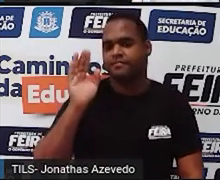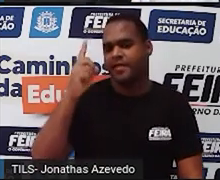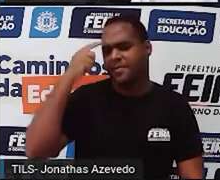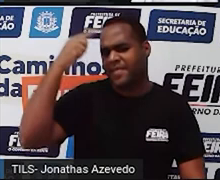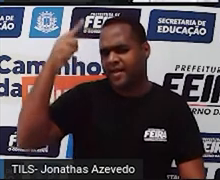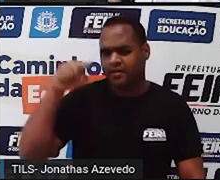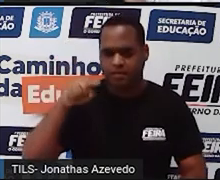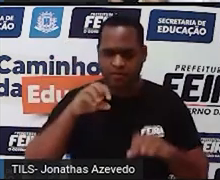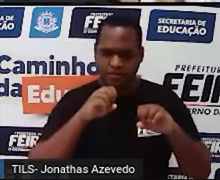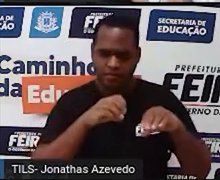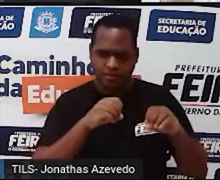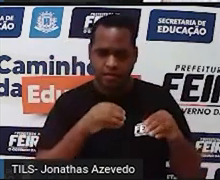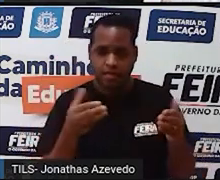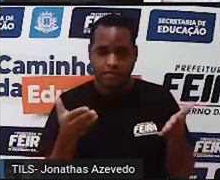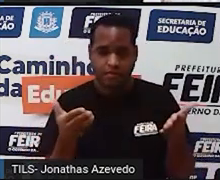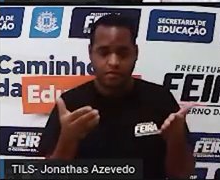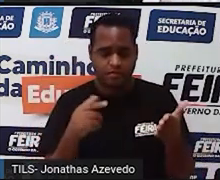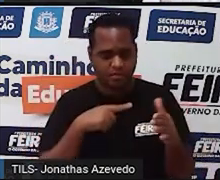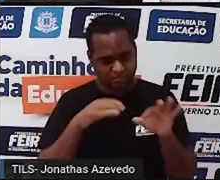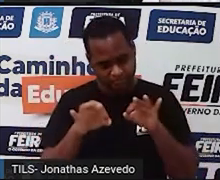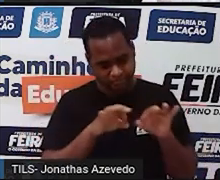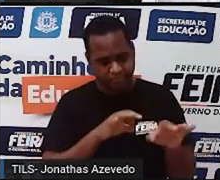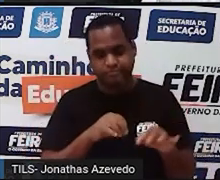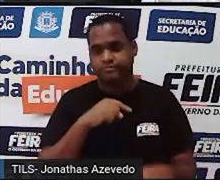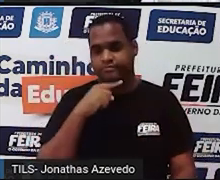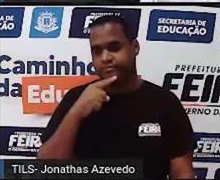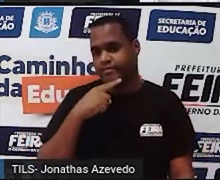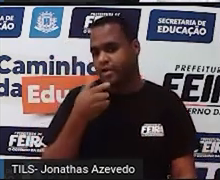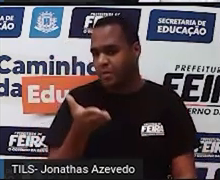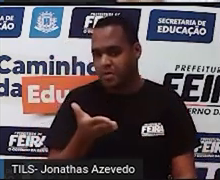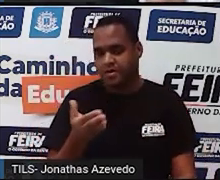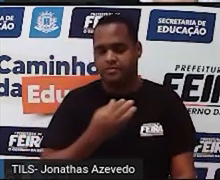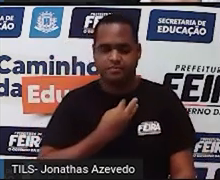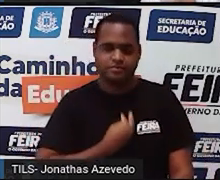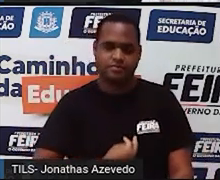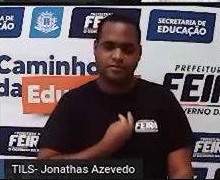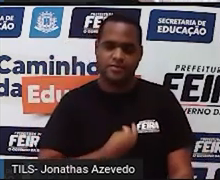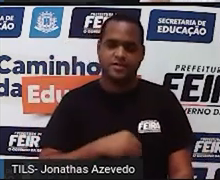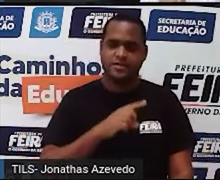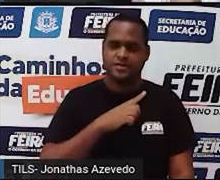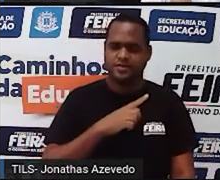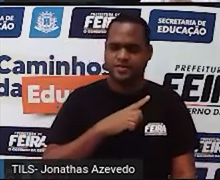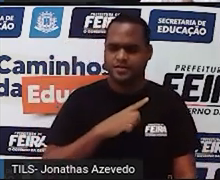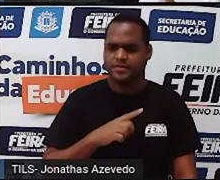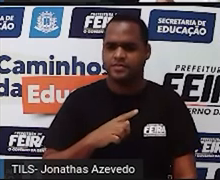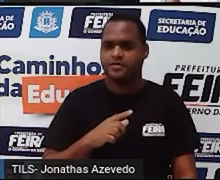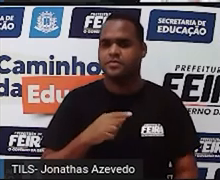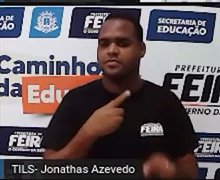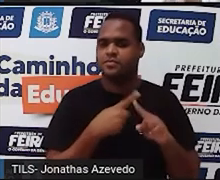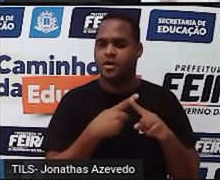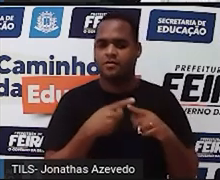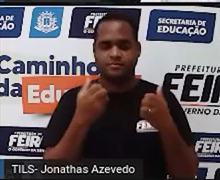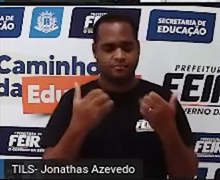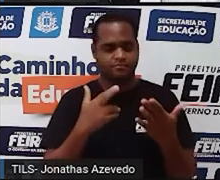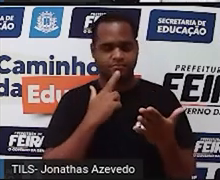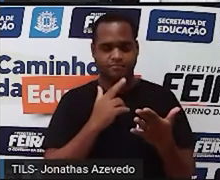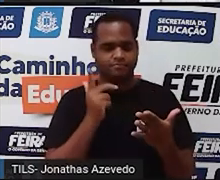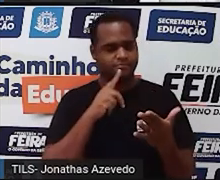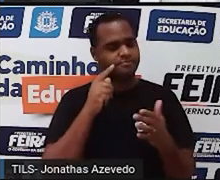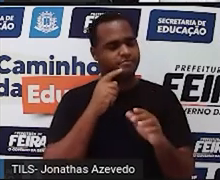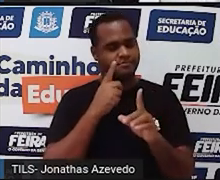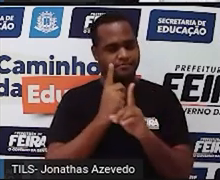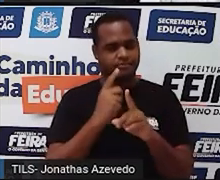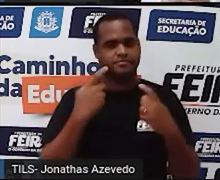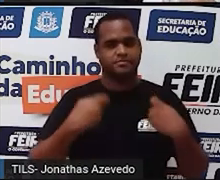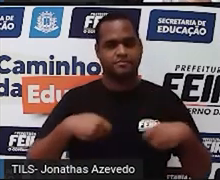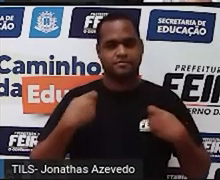aula, a gente não vai resolver essa equação agora, tá? Porque a gente chegou até onde a gente precisava